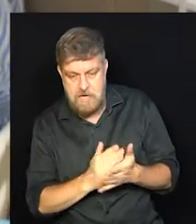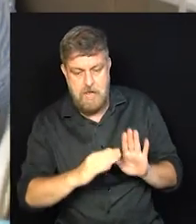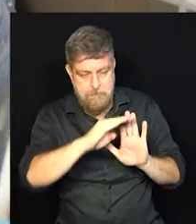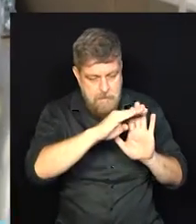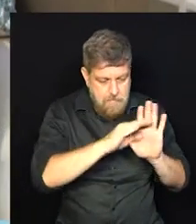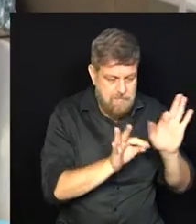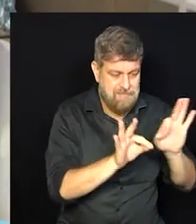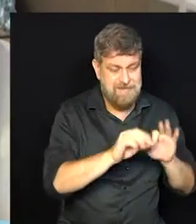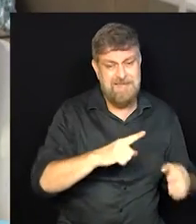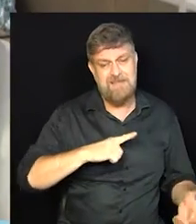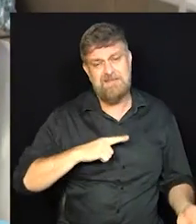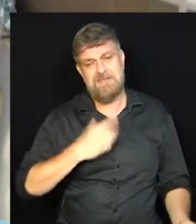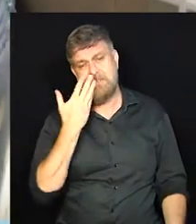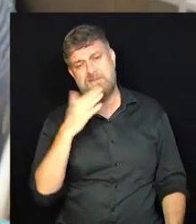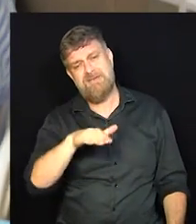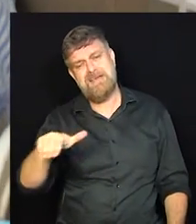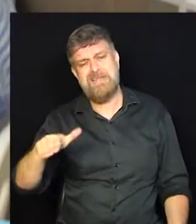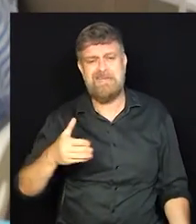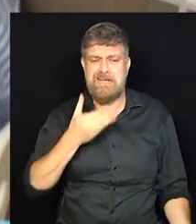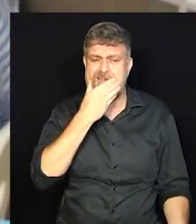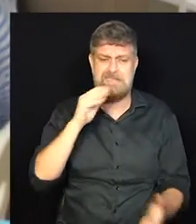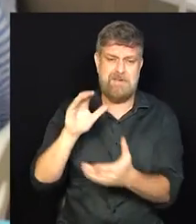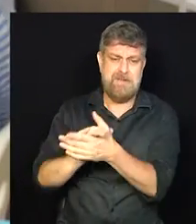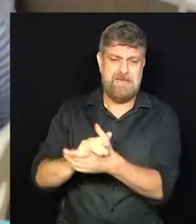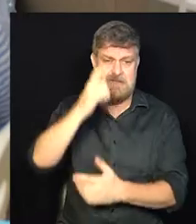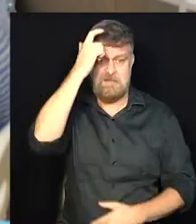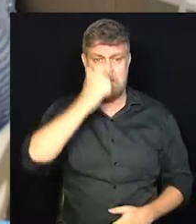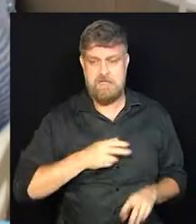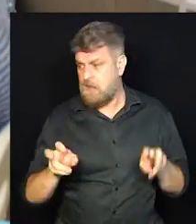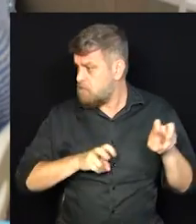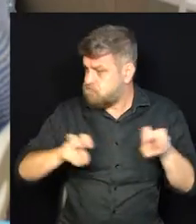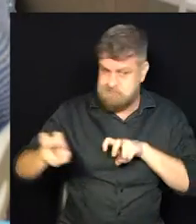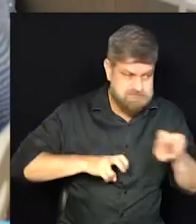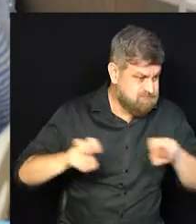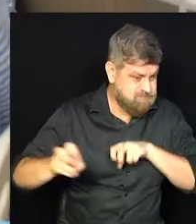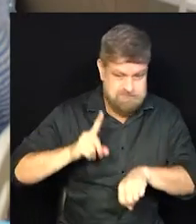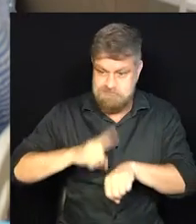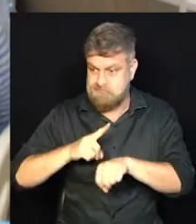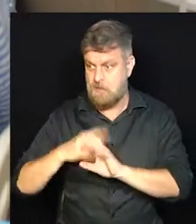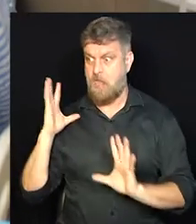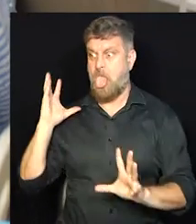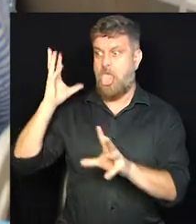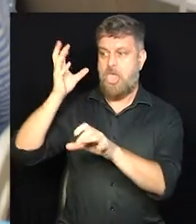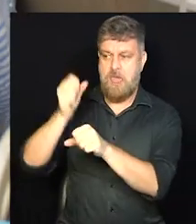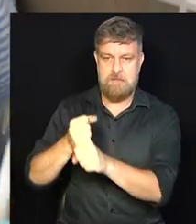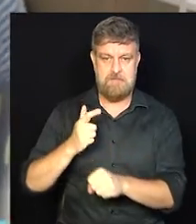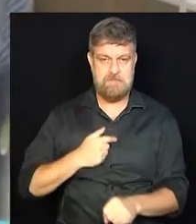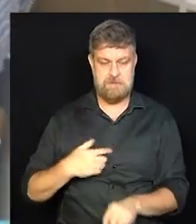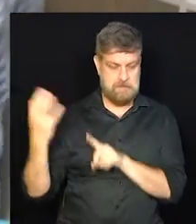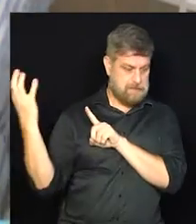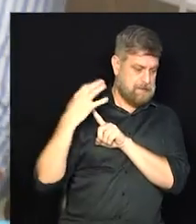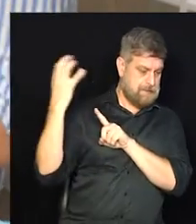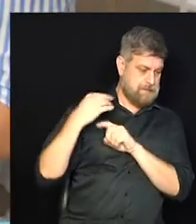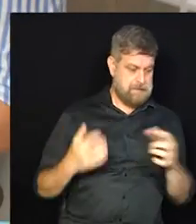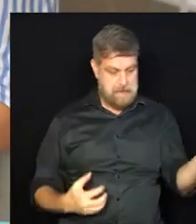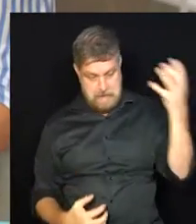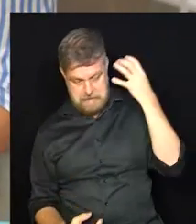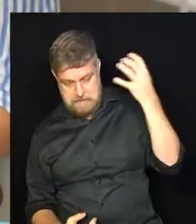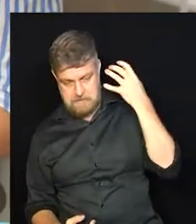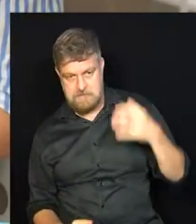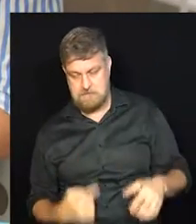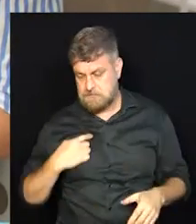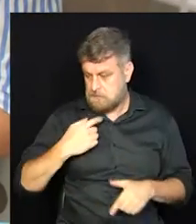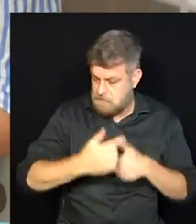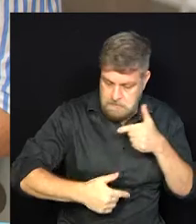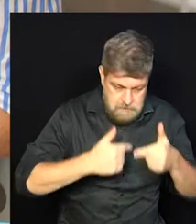não dá. Com criança, em casa, marido. Porque a gente não faz uma coisa só, né? A gente faz tudo ao mesmo tempo. E a gente é cobrada de fazer tudo ao mesmo